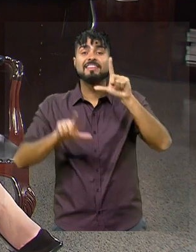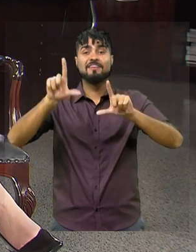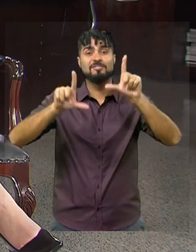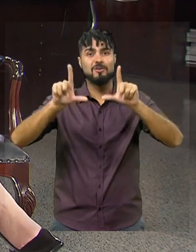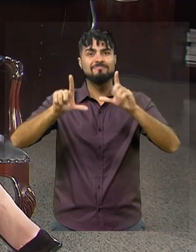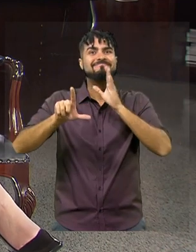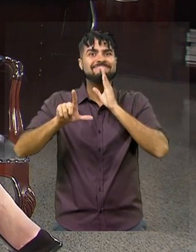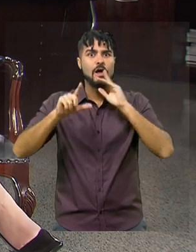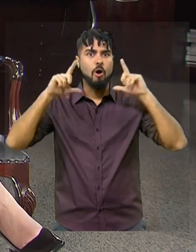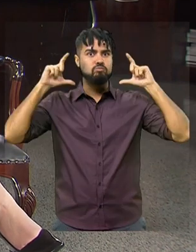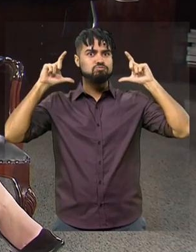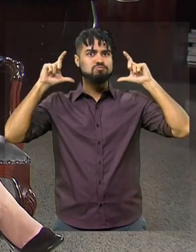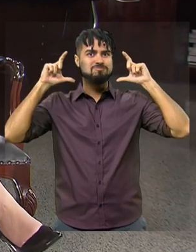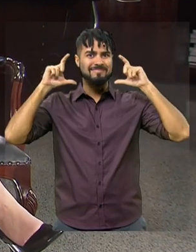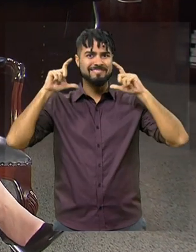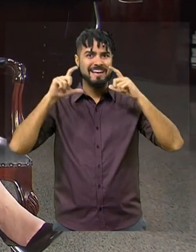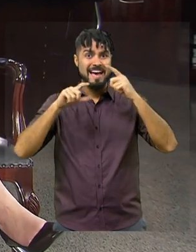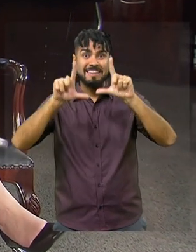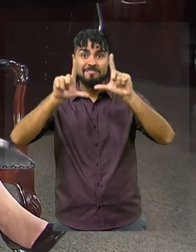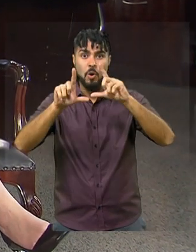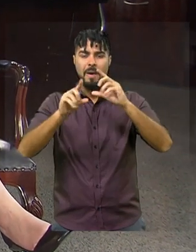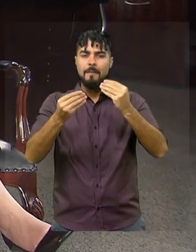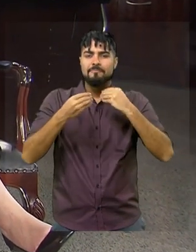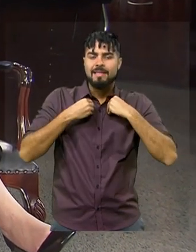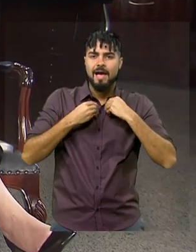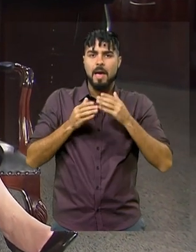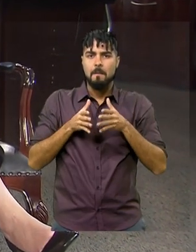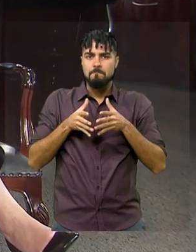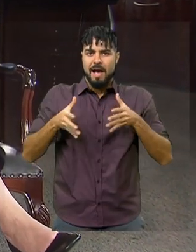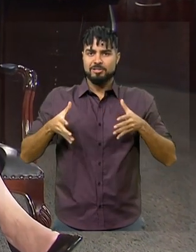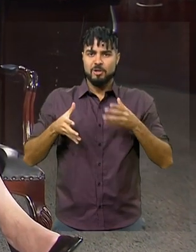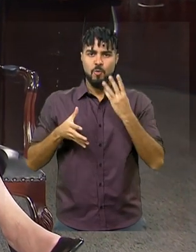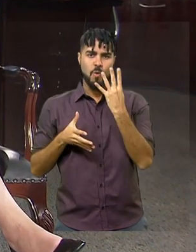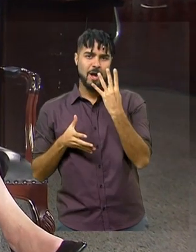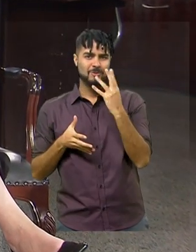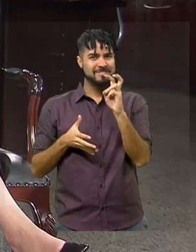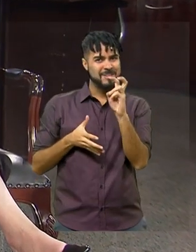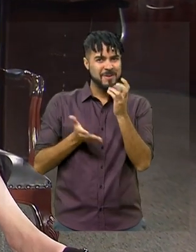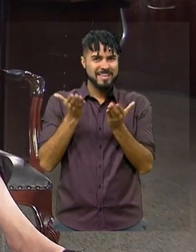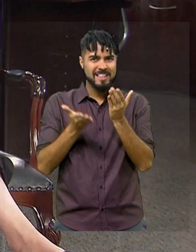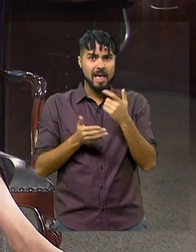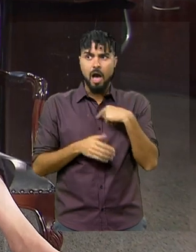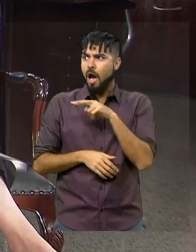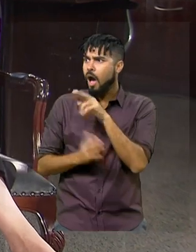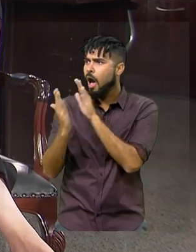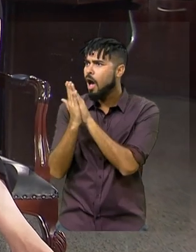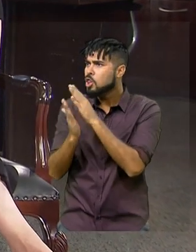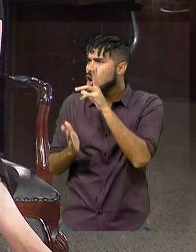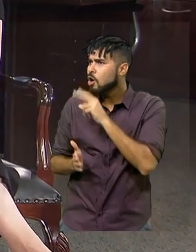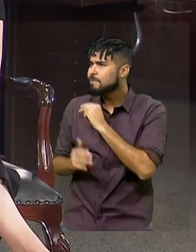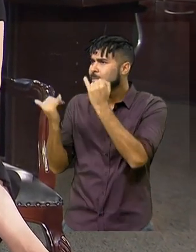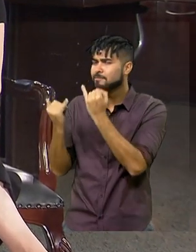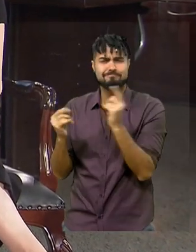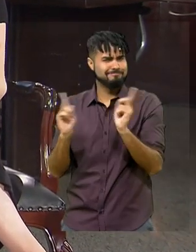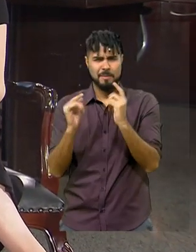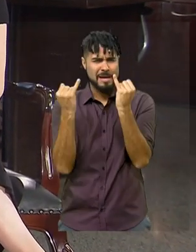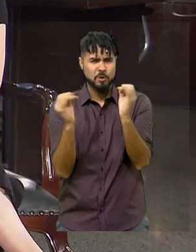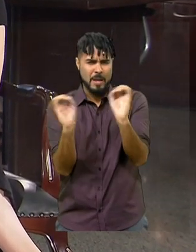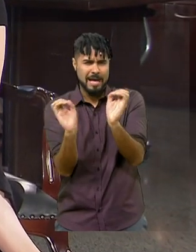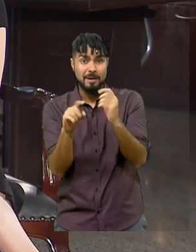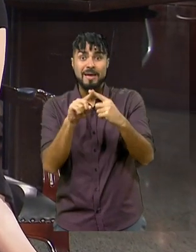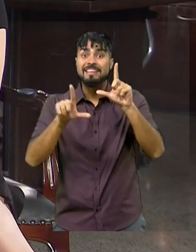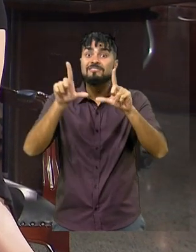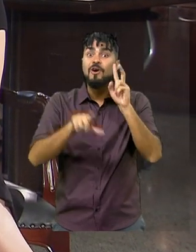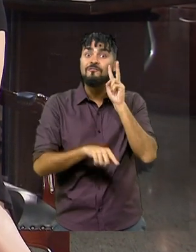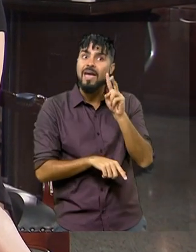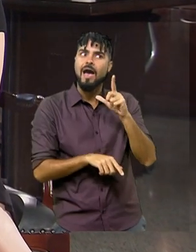televisão tem o rosto muito cheio e a televisão engorda de 4 a 5 quilos. Então, as pessoas me olham e falam, ah, você emagreceu. Não, não emagreci nenhuma grama. É a televisão que, às vezes,